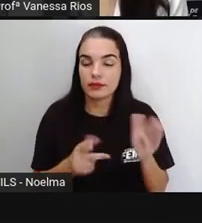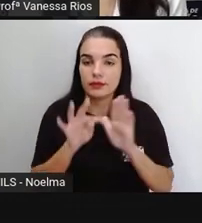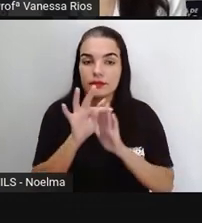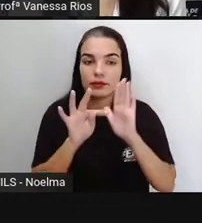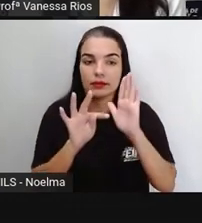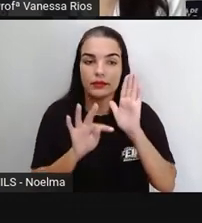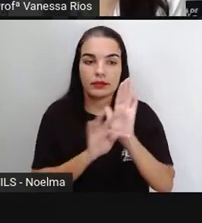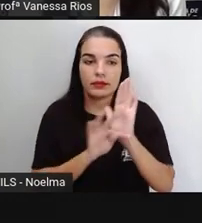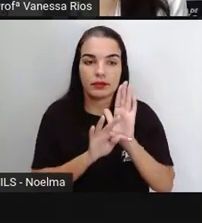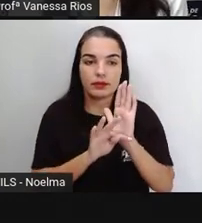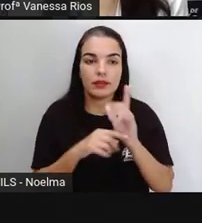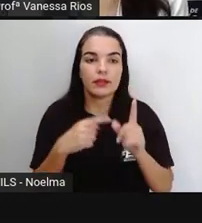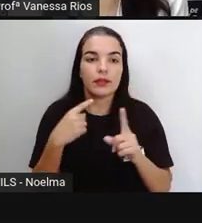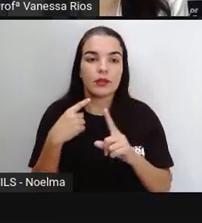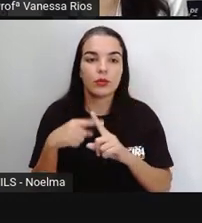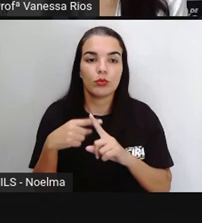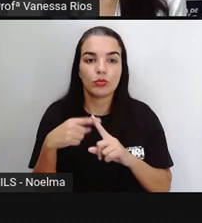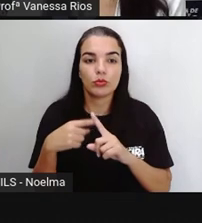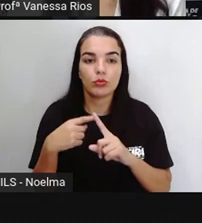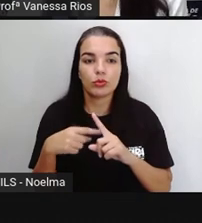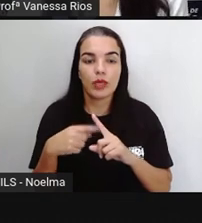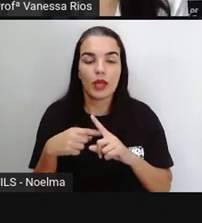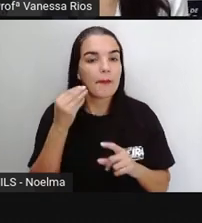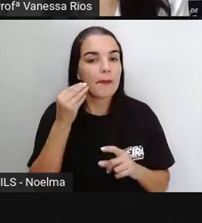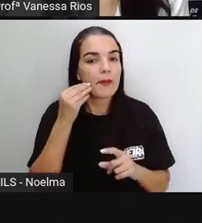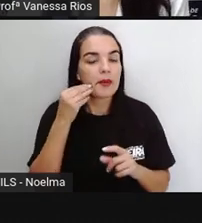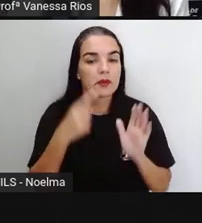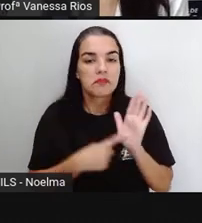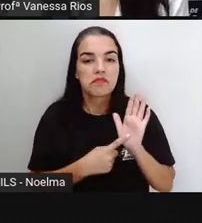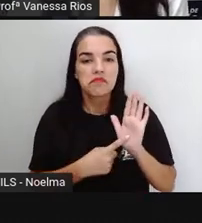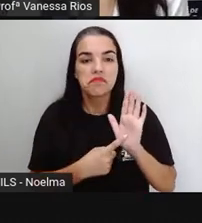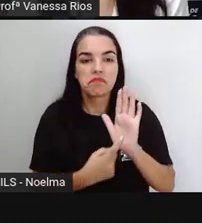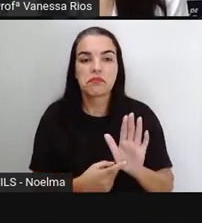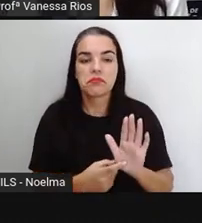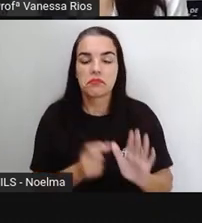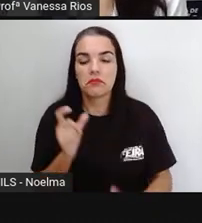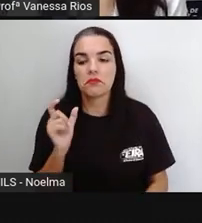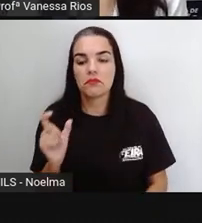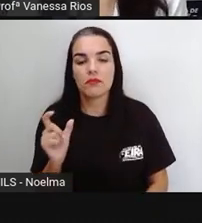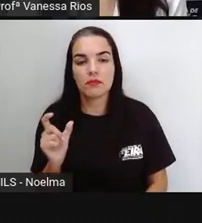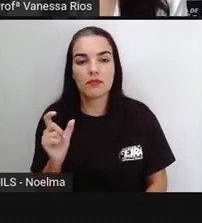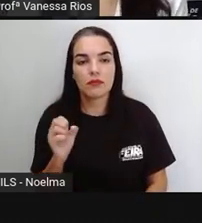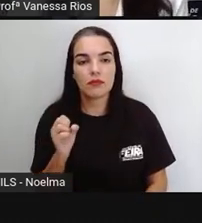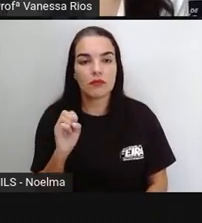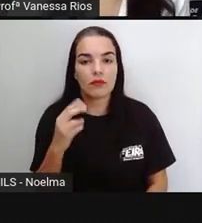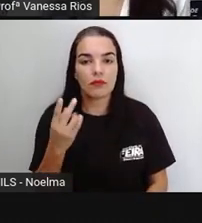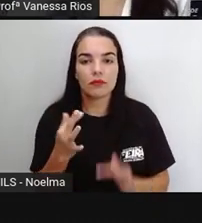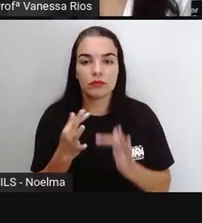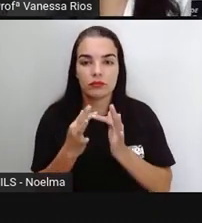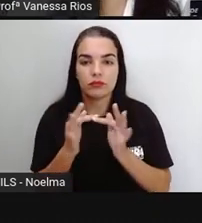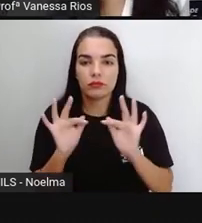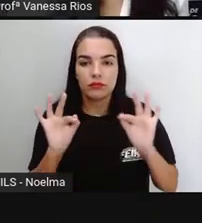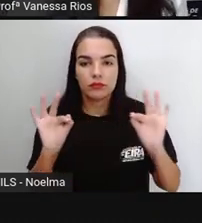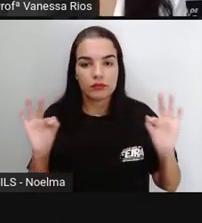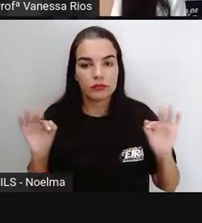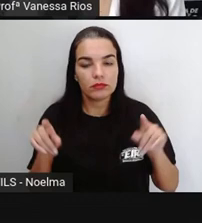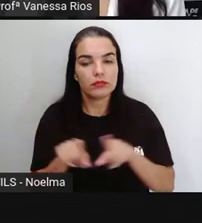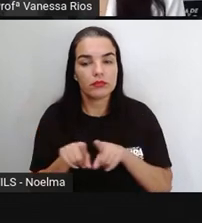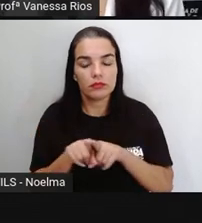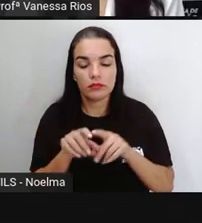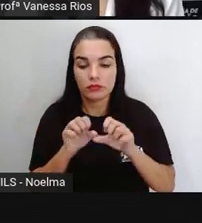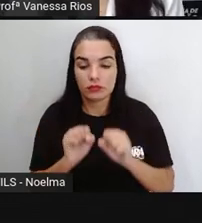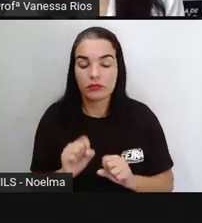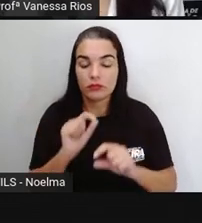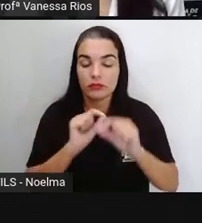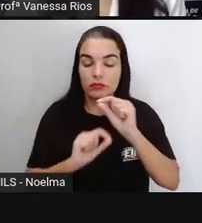destacam uma palavra ou expressão e também pode indicar a transcrição de uma fala então quando alguém